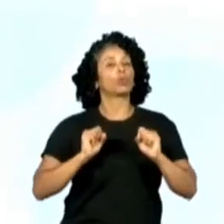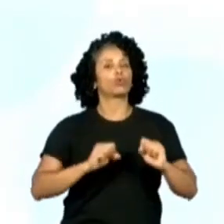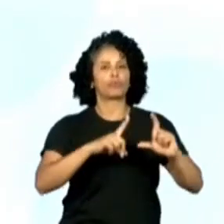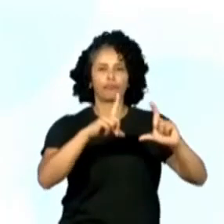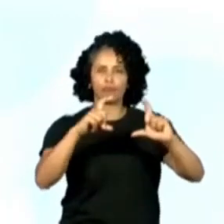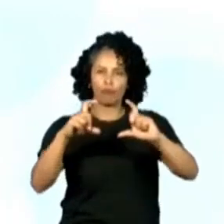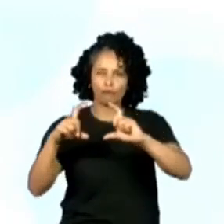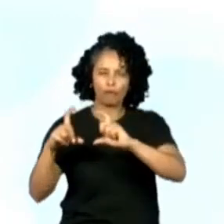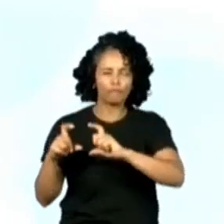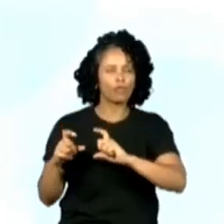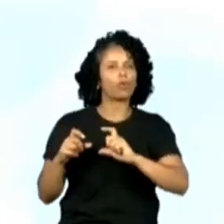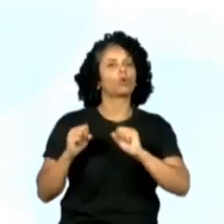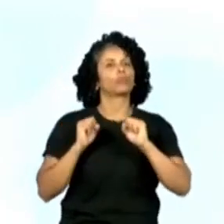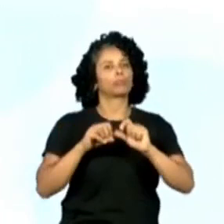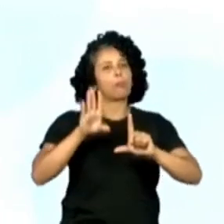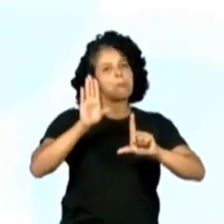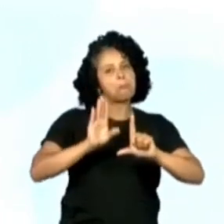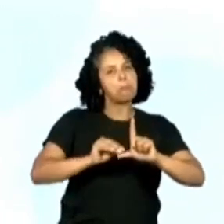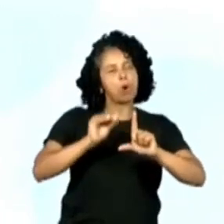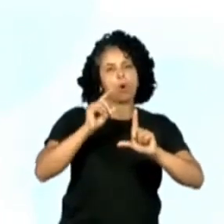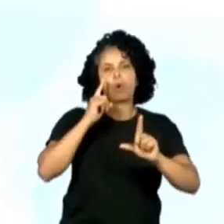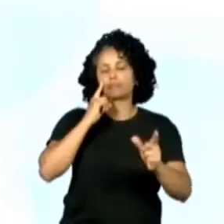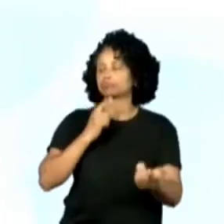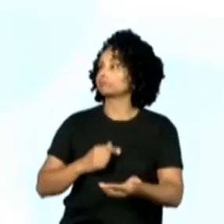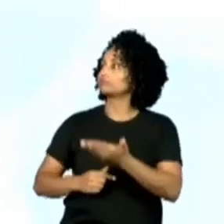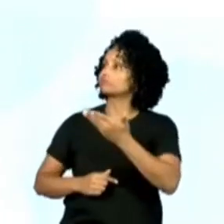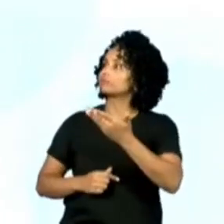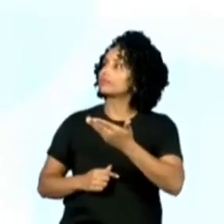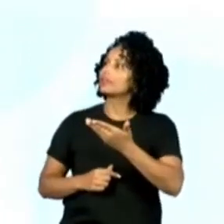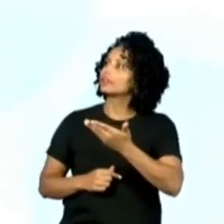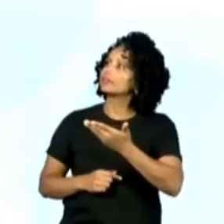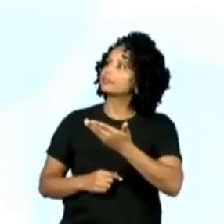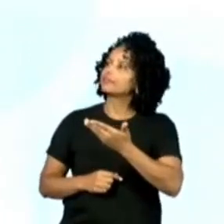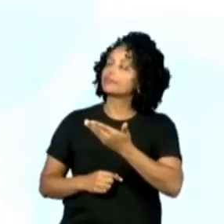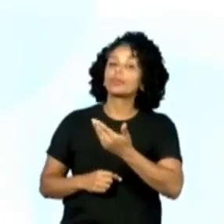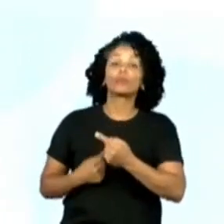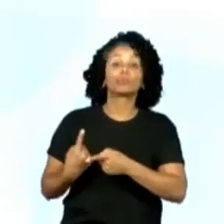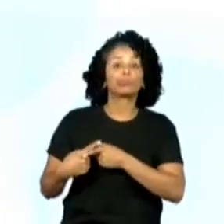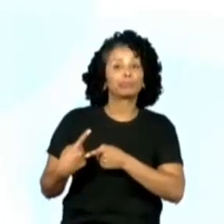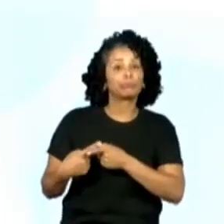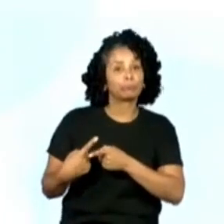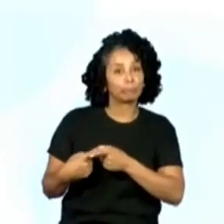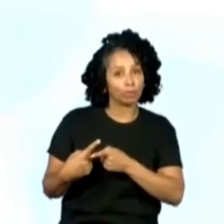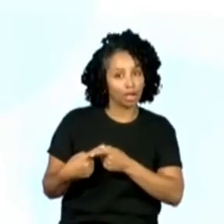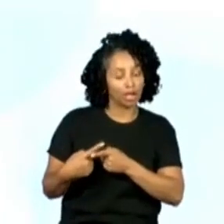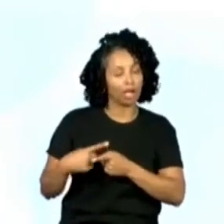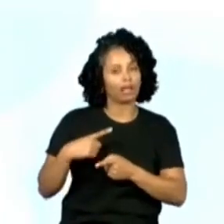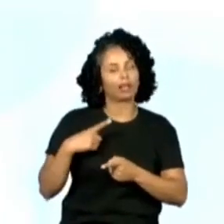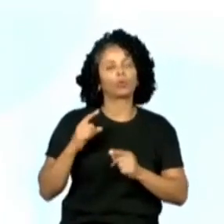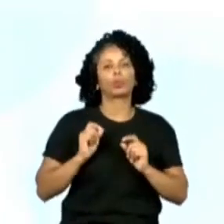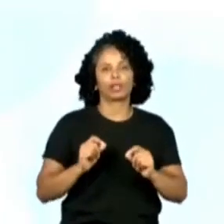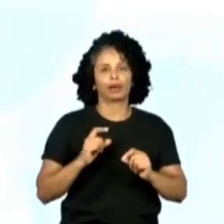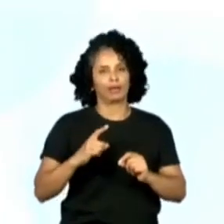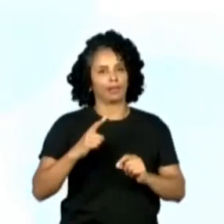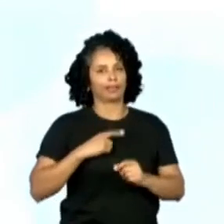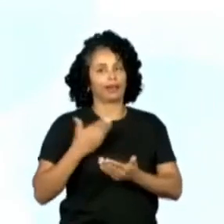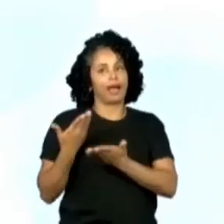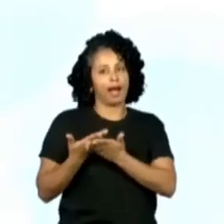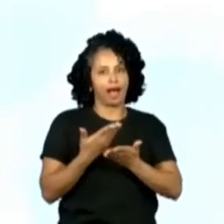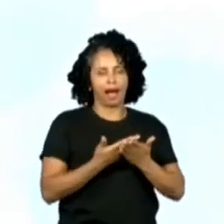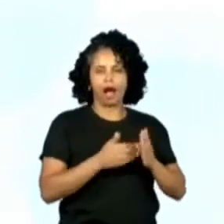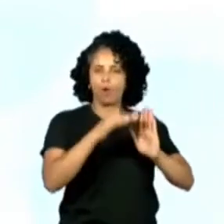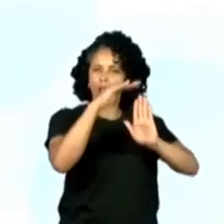de tirar uma fotografia da TV, se você estiver vendo pela TV, porque esse vai ser os próximos, vai ser na verdade os horários dos próximos dias,